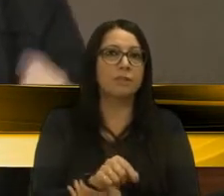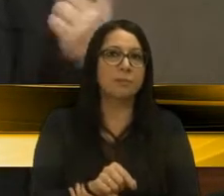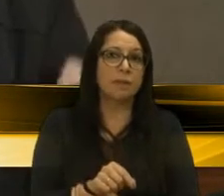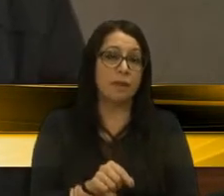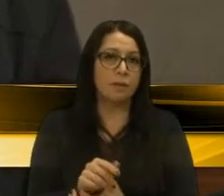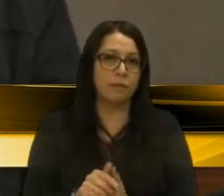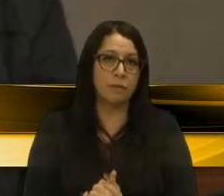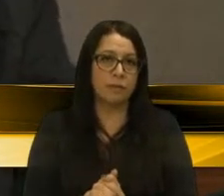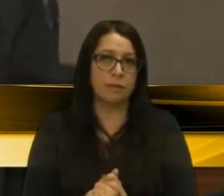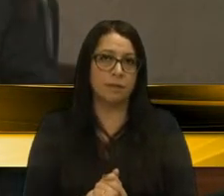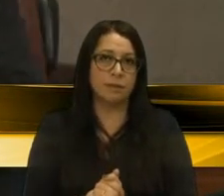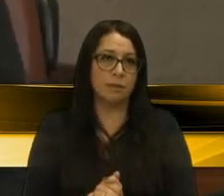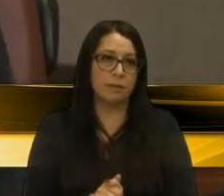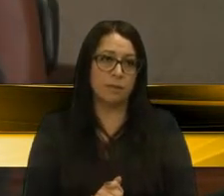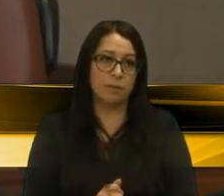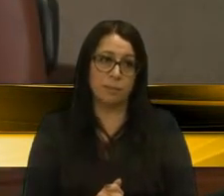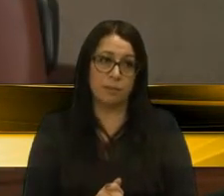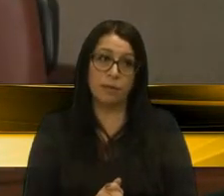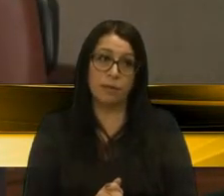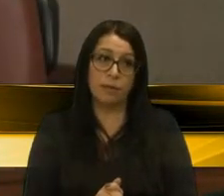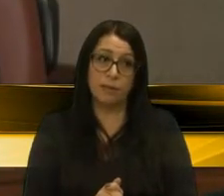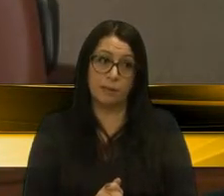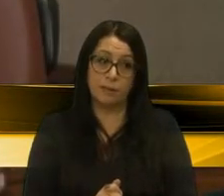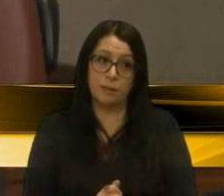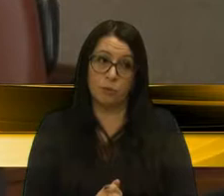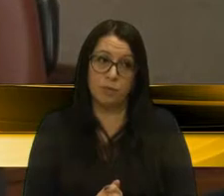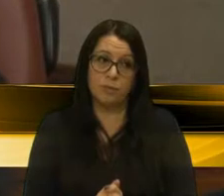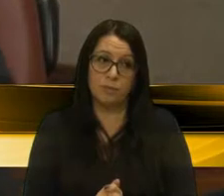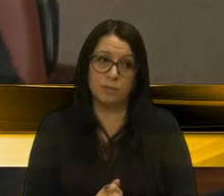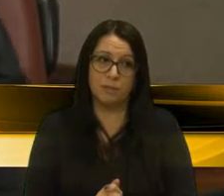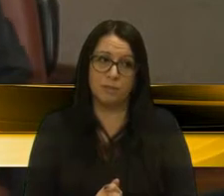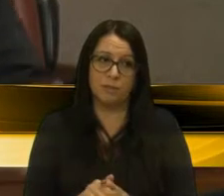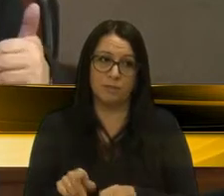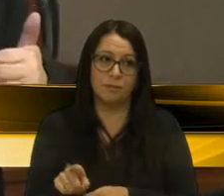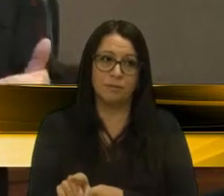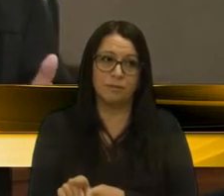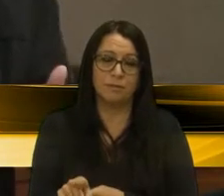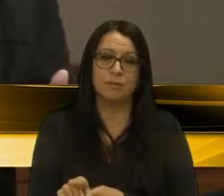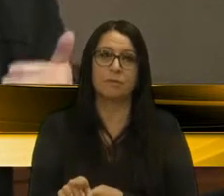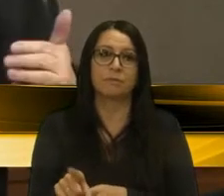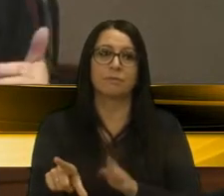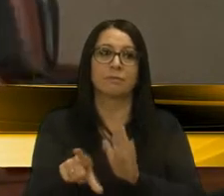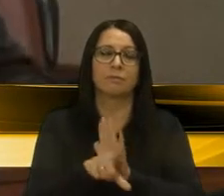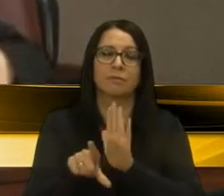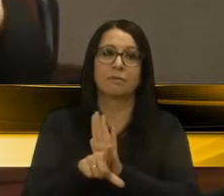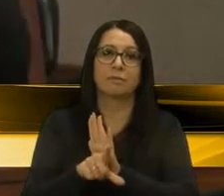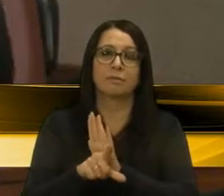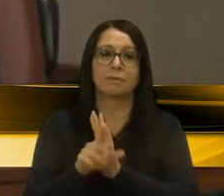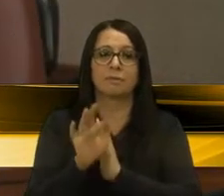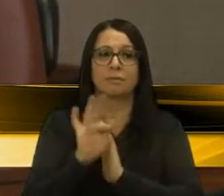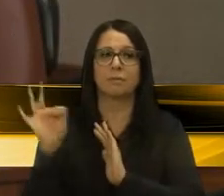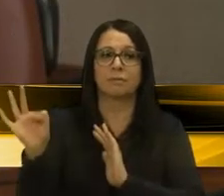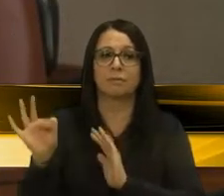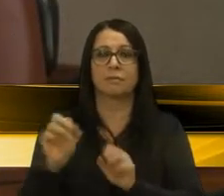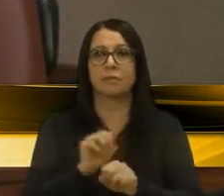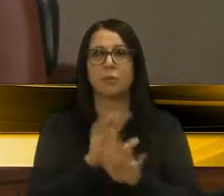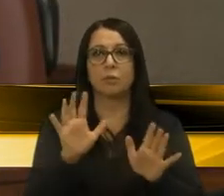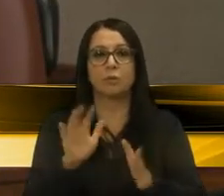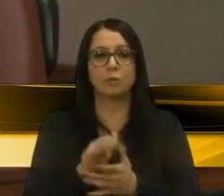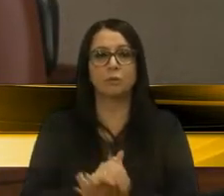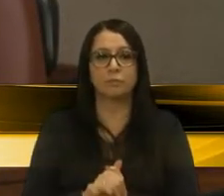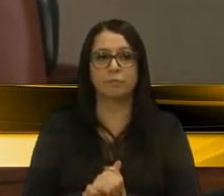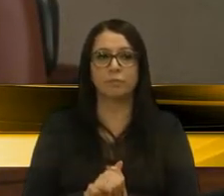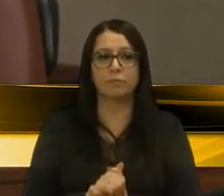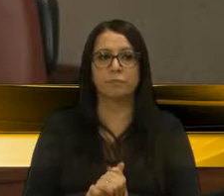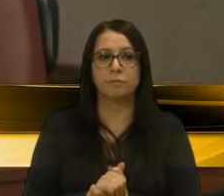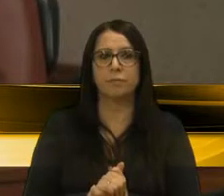inclusive, para o próprio pessoal do Samai, até por uma questão de saúde pública, e a legislação federal é muito clara, ela é